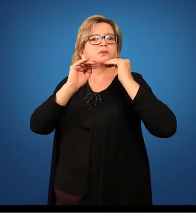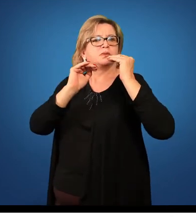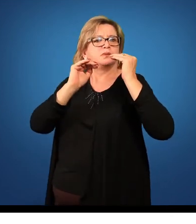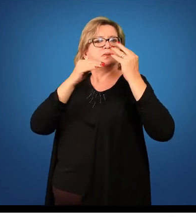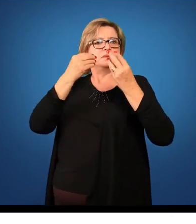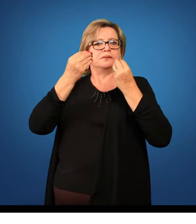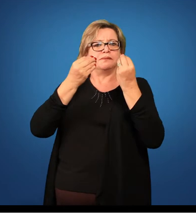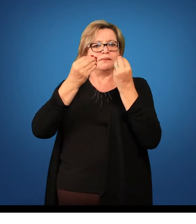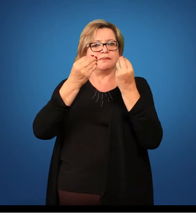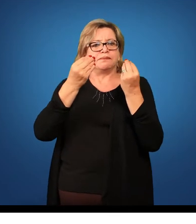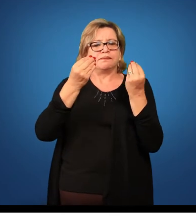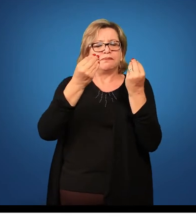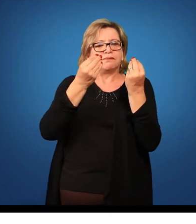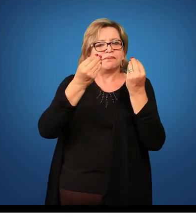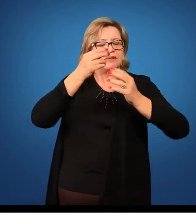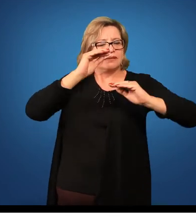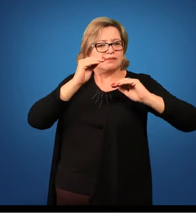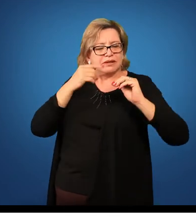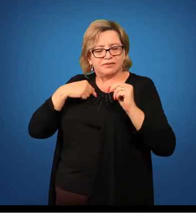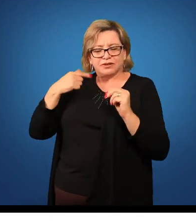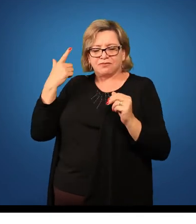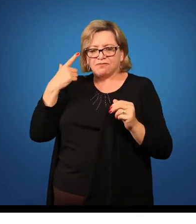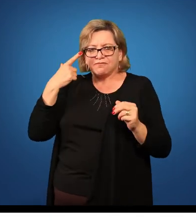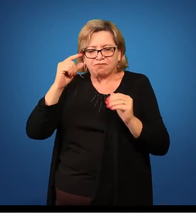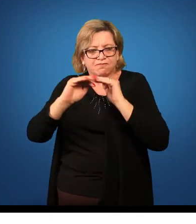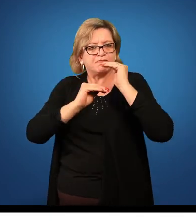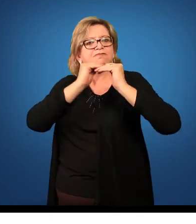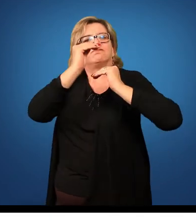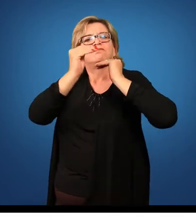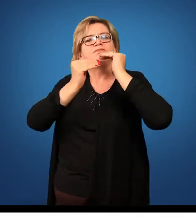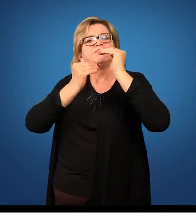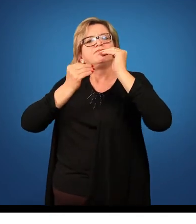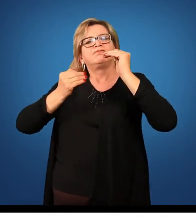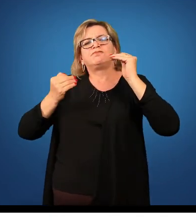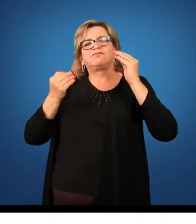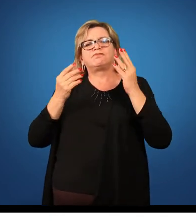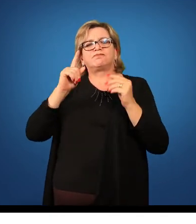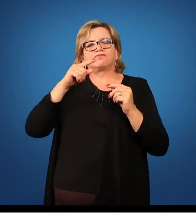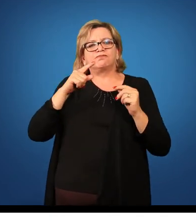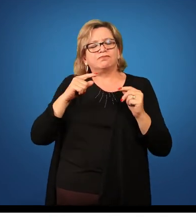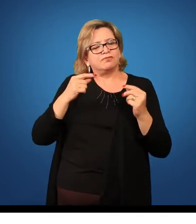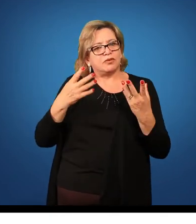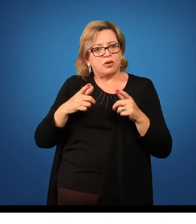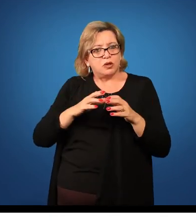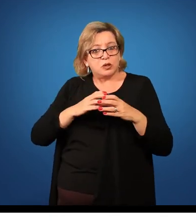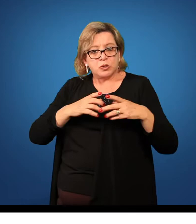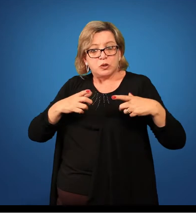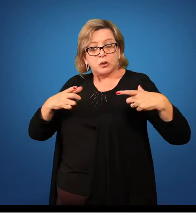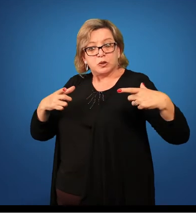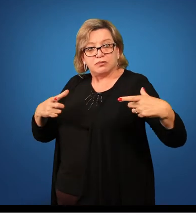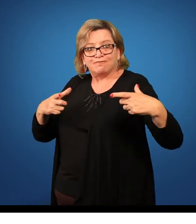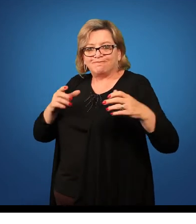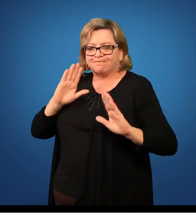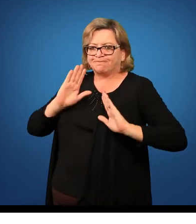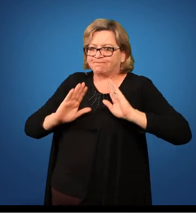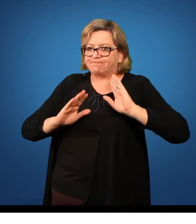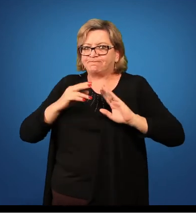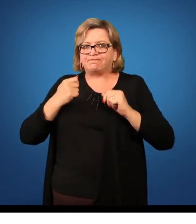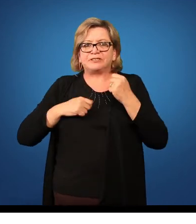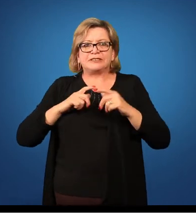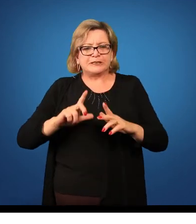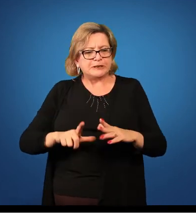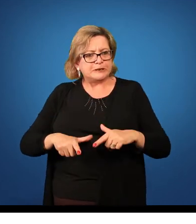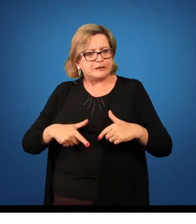desenvolvimento, ele é bastante abrangente, ainda exige muito